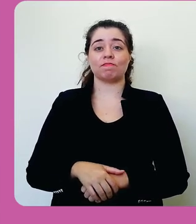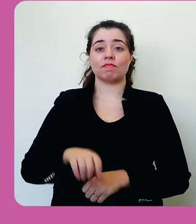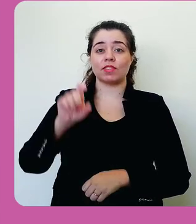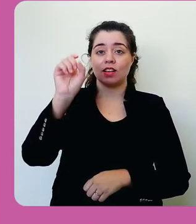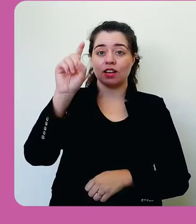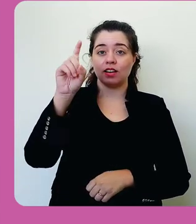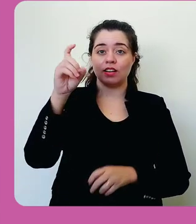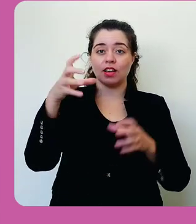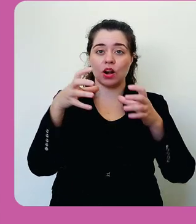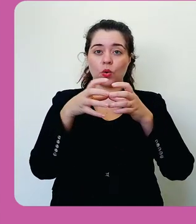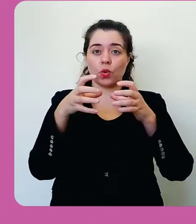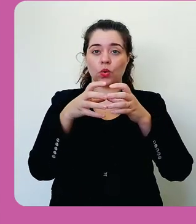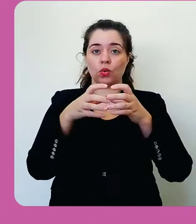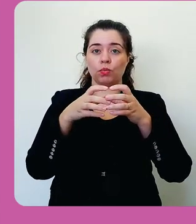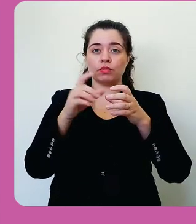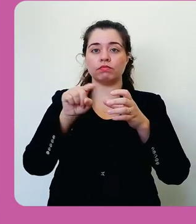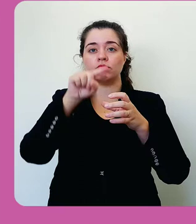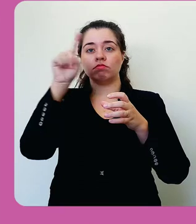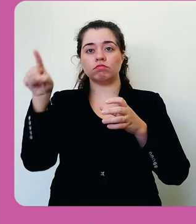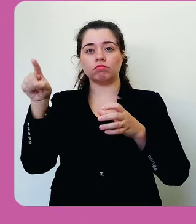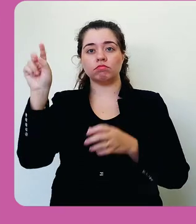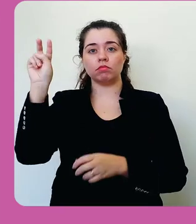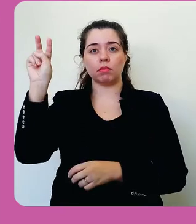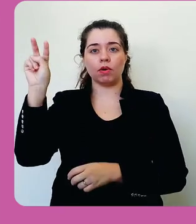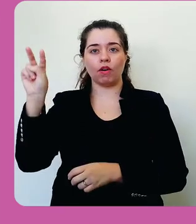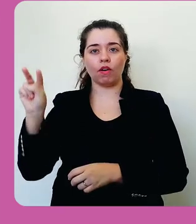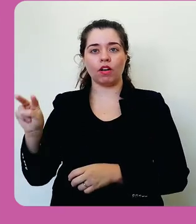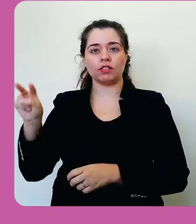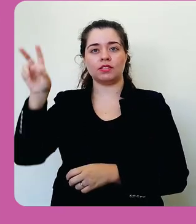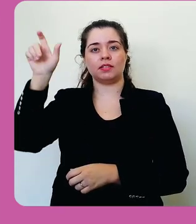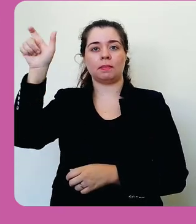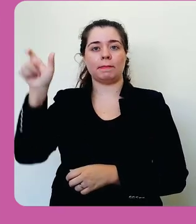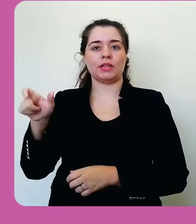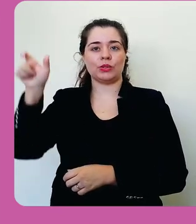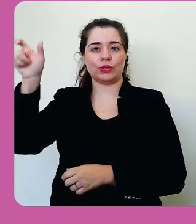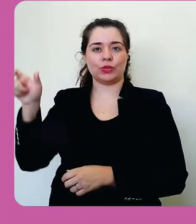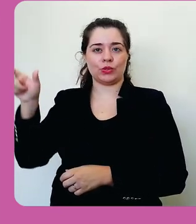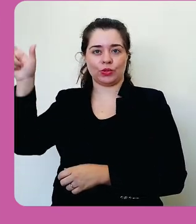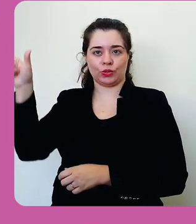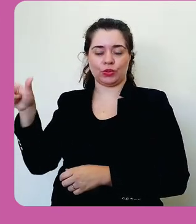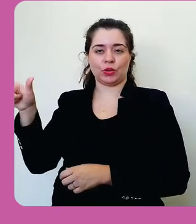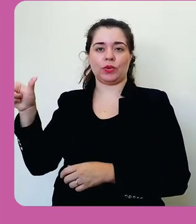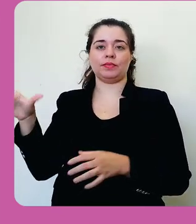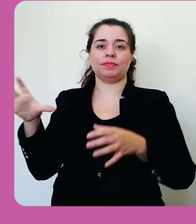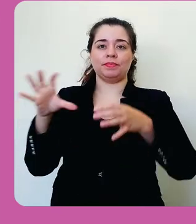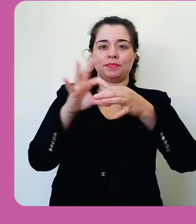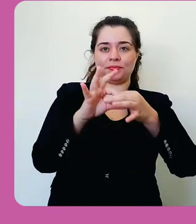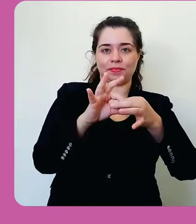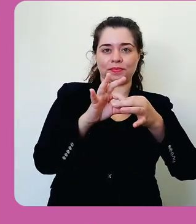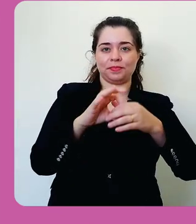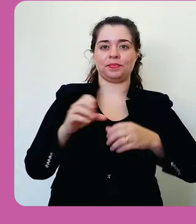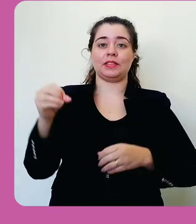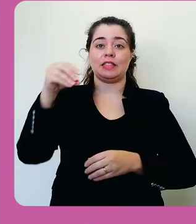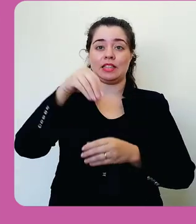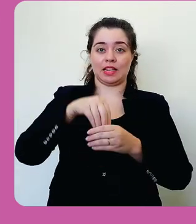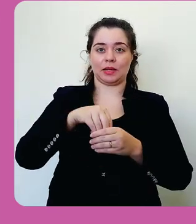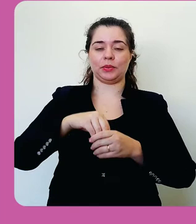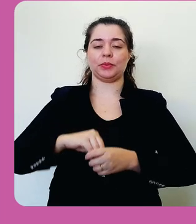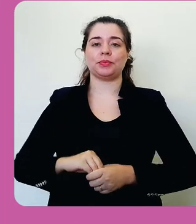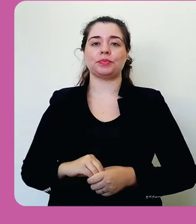Ao clicarmos sobre o grupo criado, vemos aqui os membros associados a esse grupo.